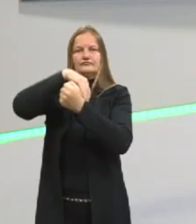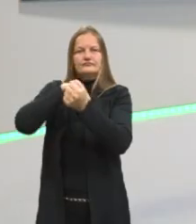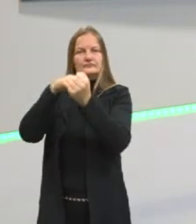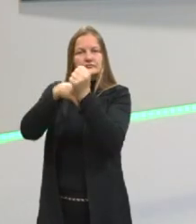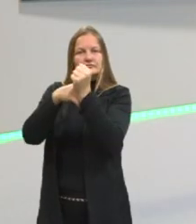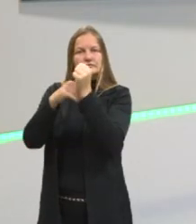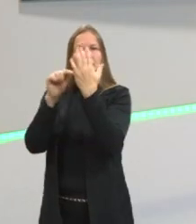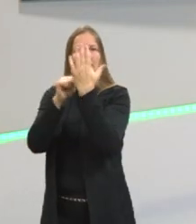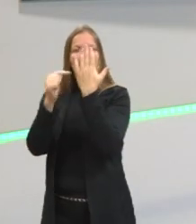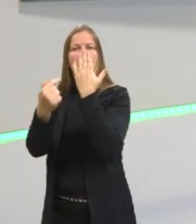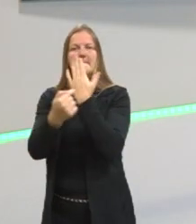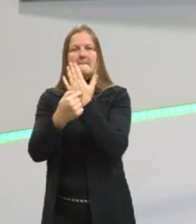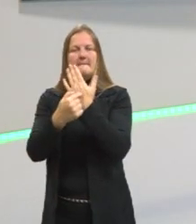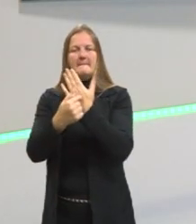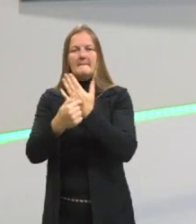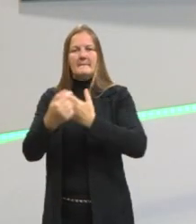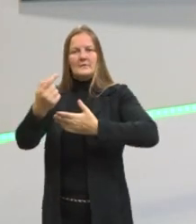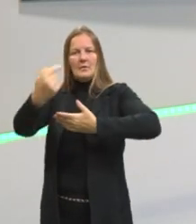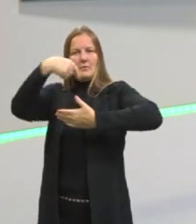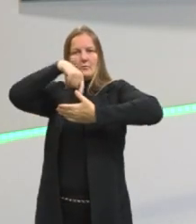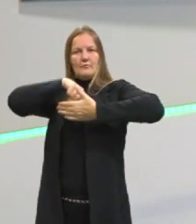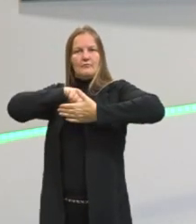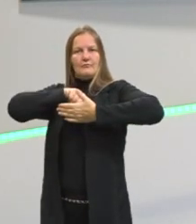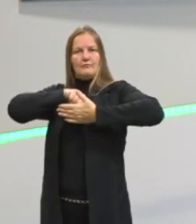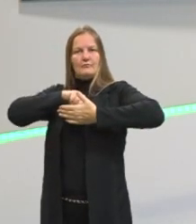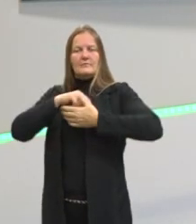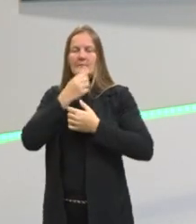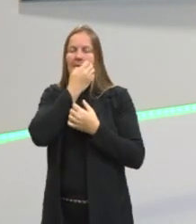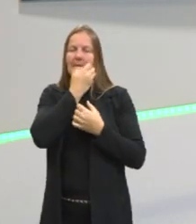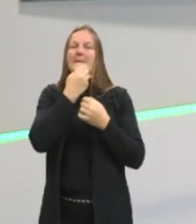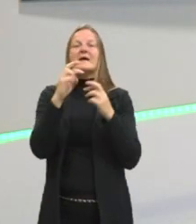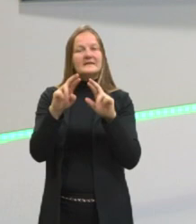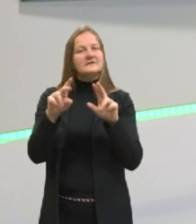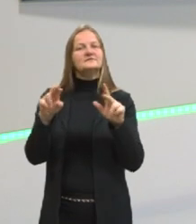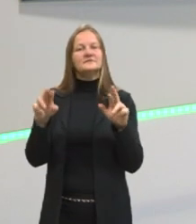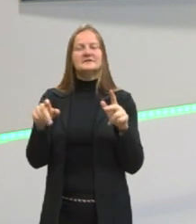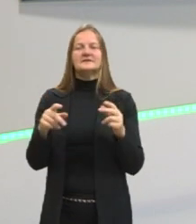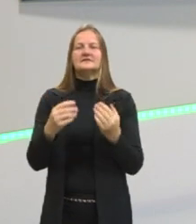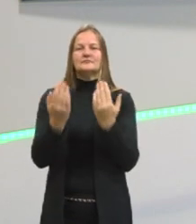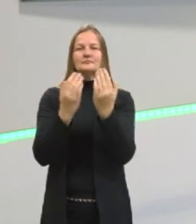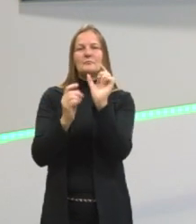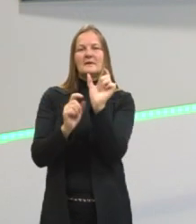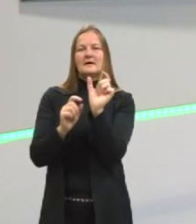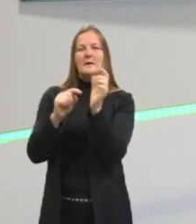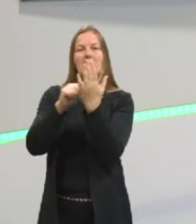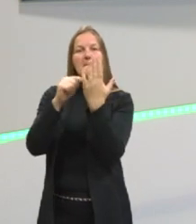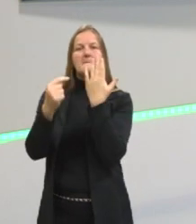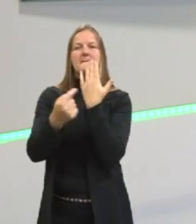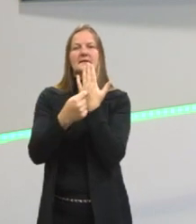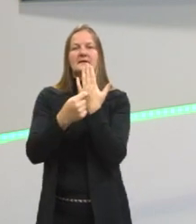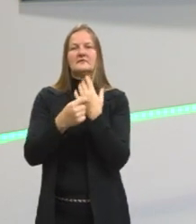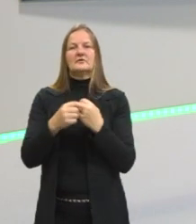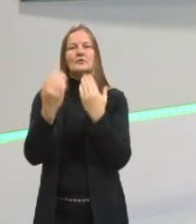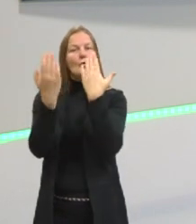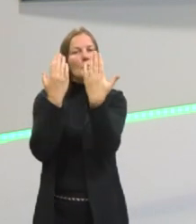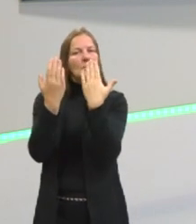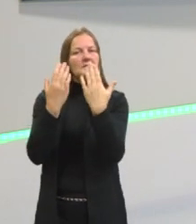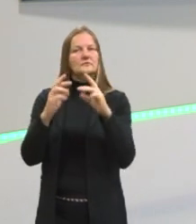forma implícita. Então, essa é a diferença ali entre a nossa metáfora e a nossa